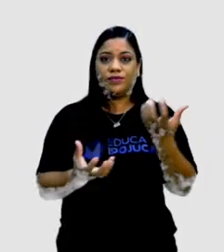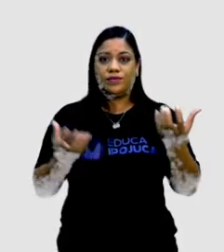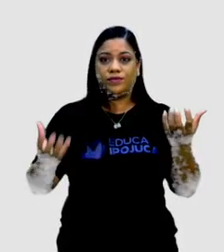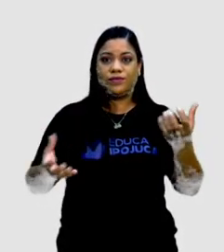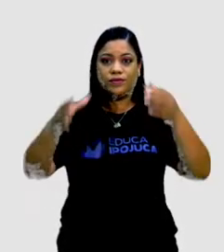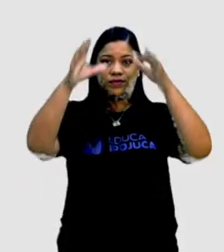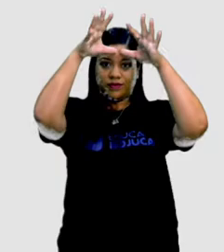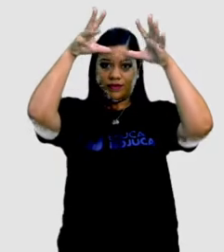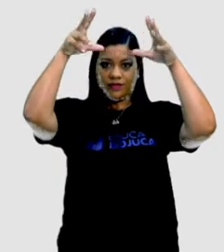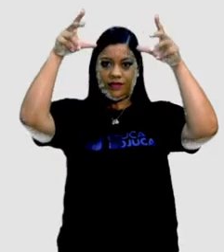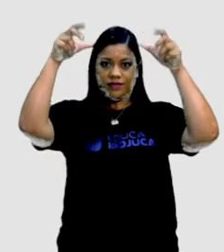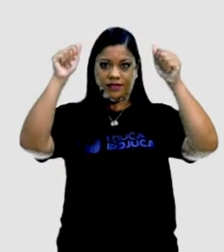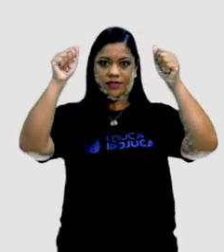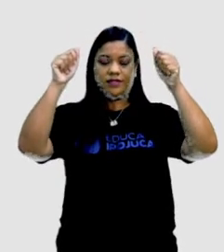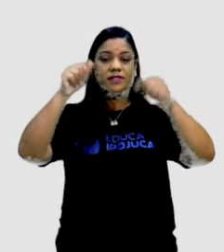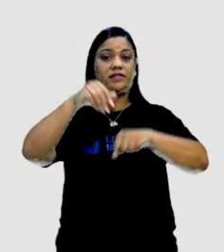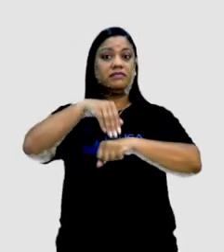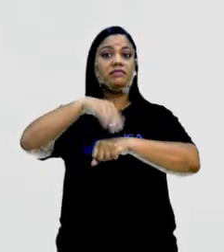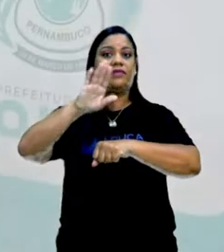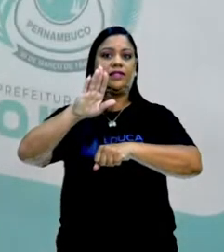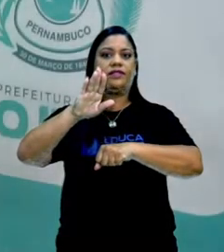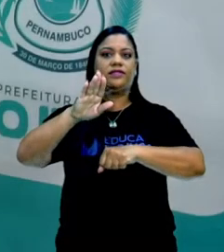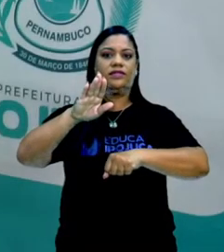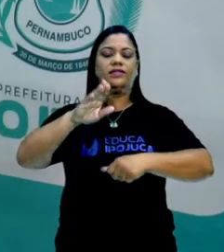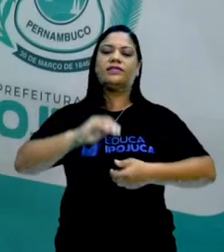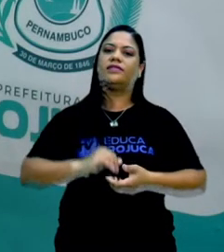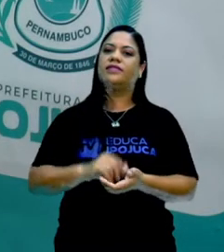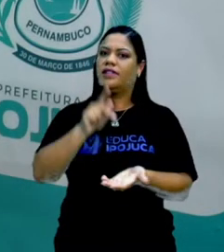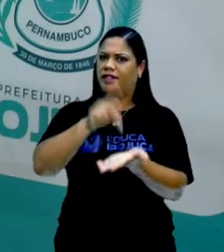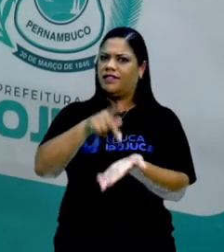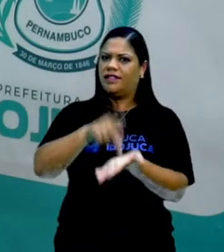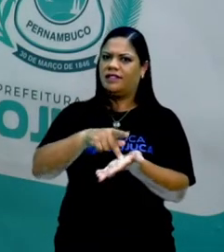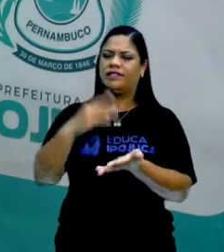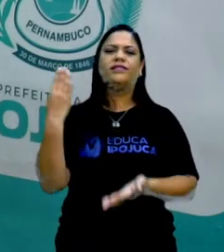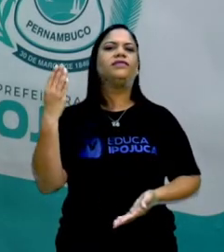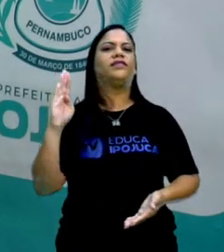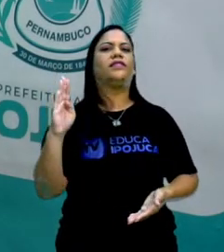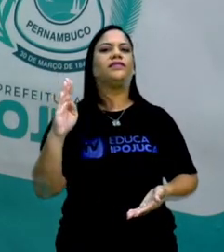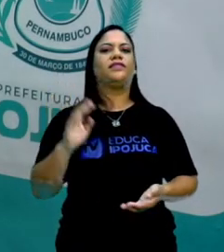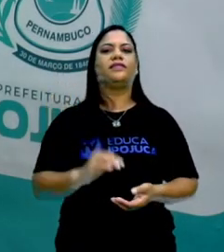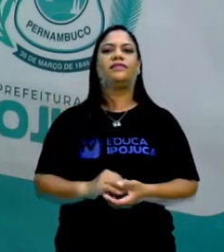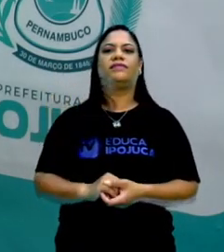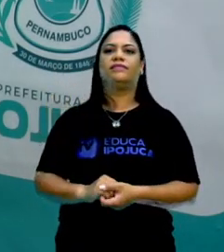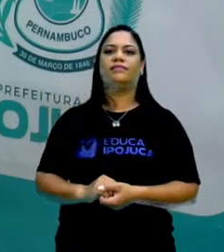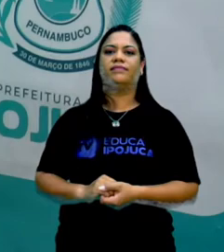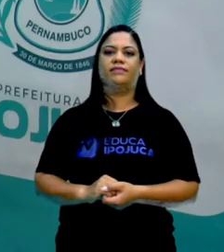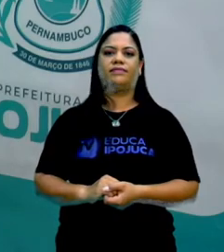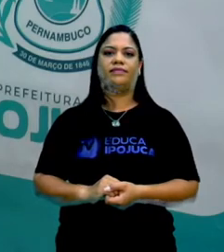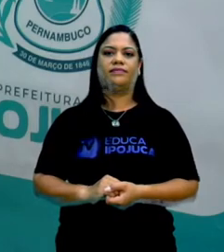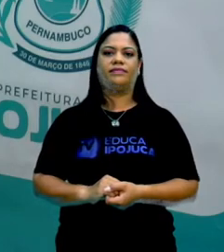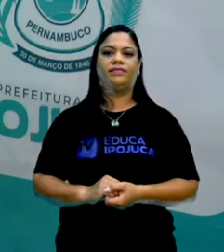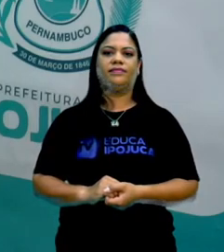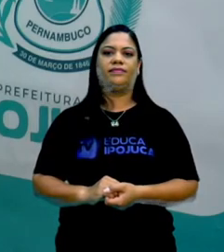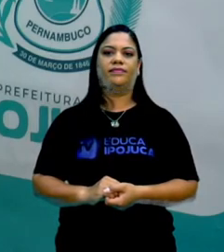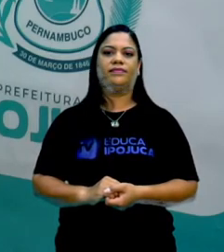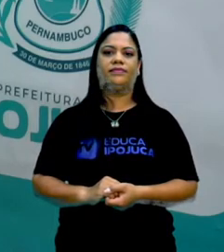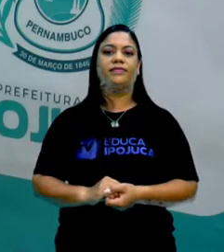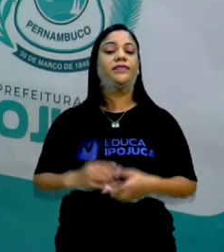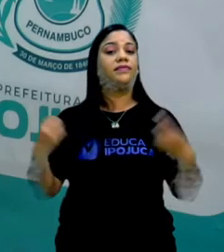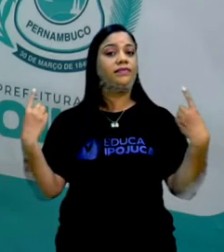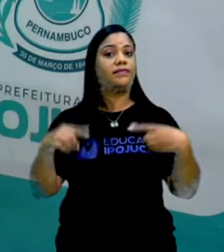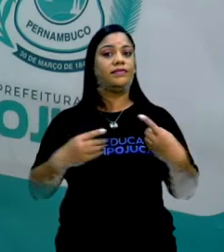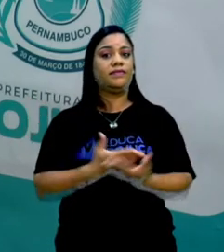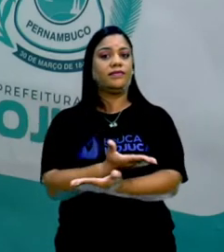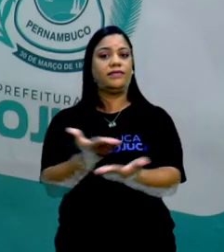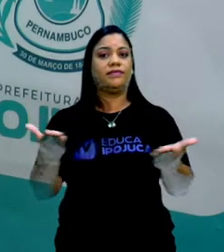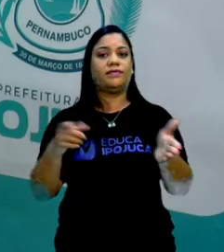Amazônia estão aumentando. Esta informação, ela é verdadeira ou esta informação é falsa? O desafio é